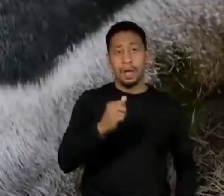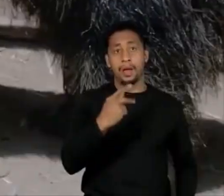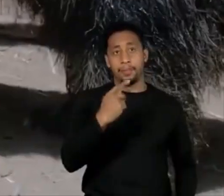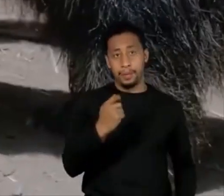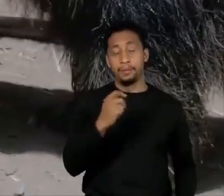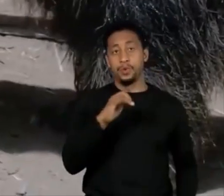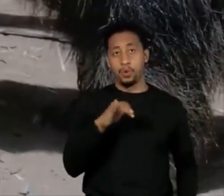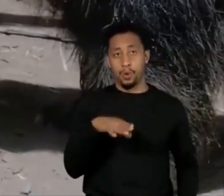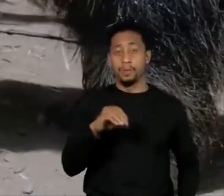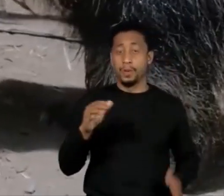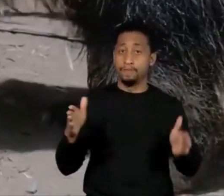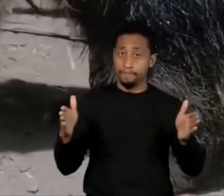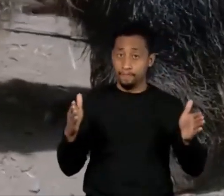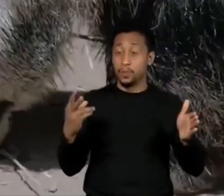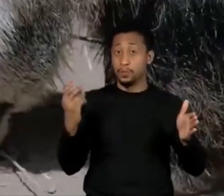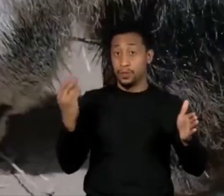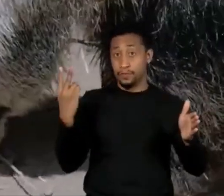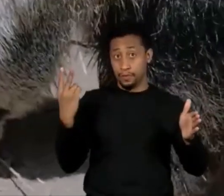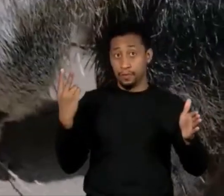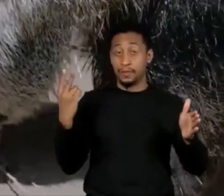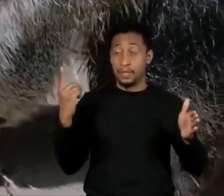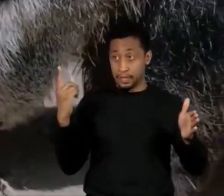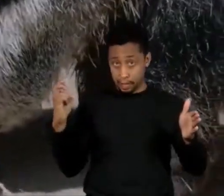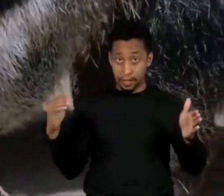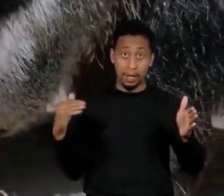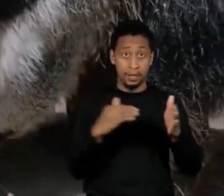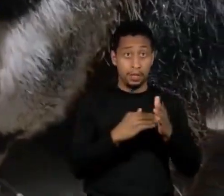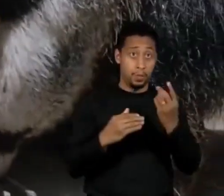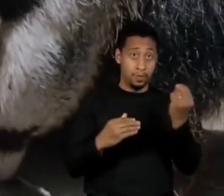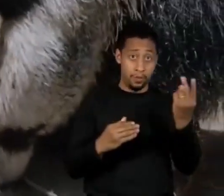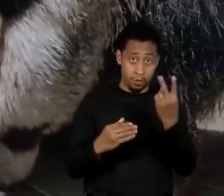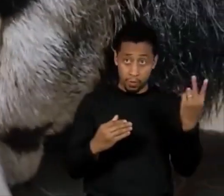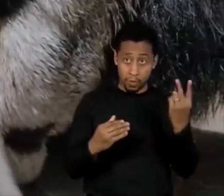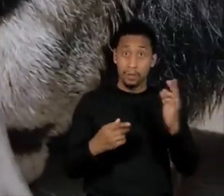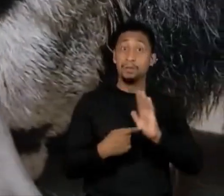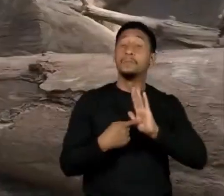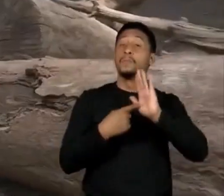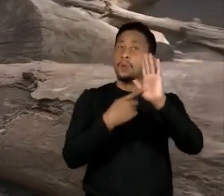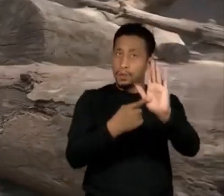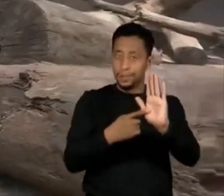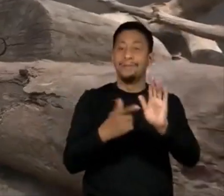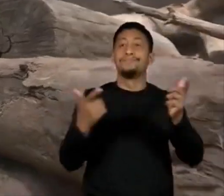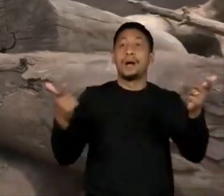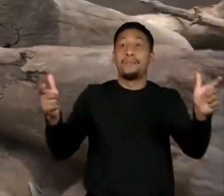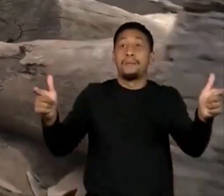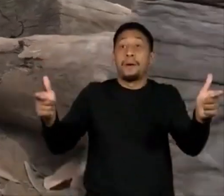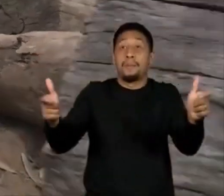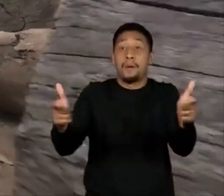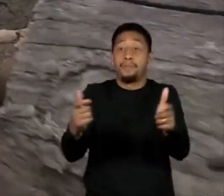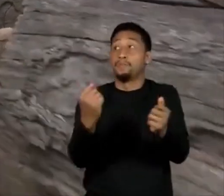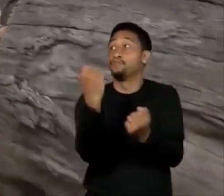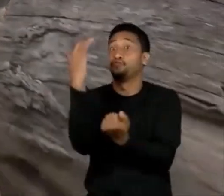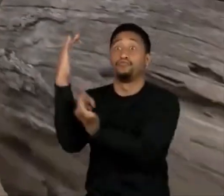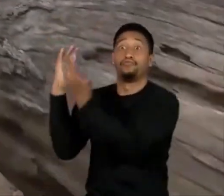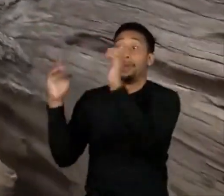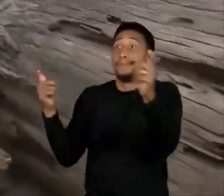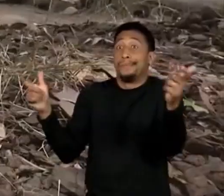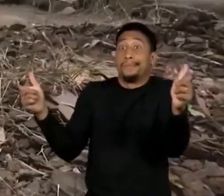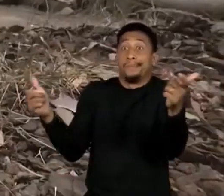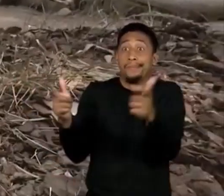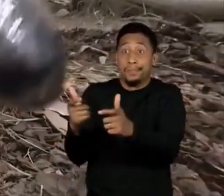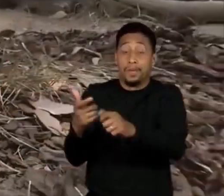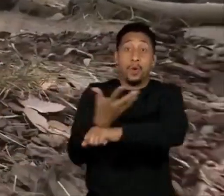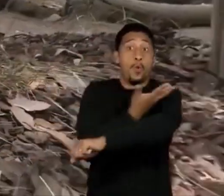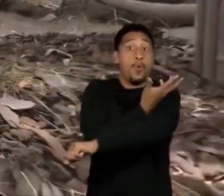2022, o cerrado perdeu 27% da sua vegetação original. A savana mais